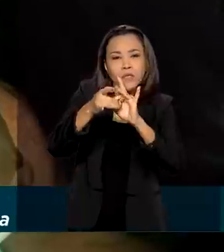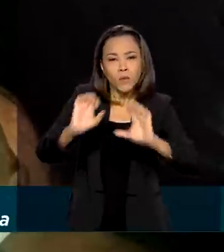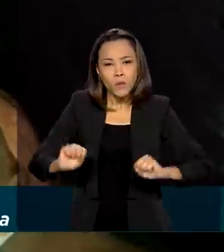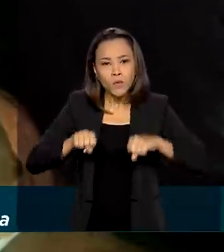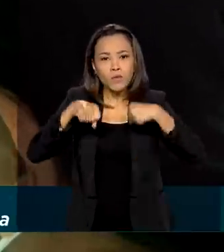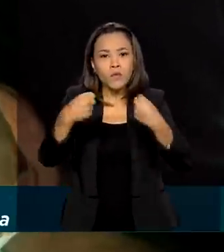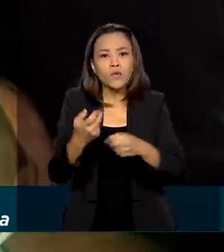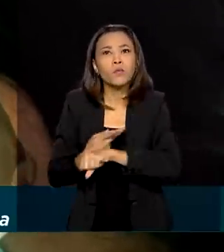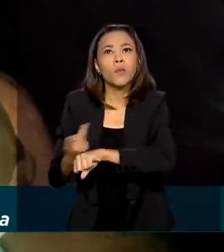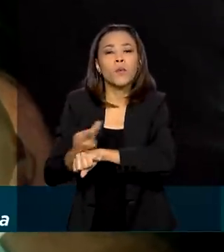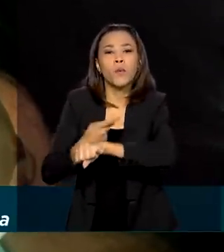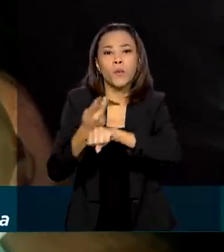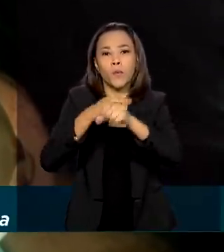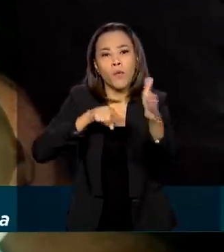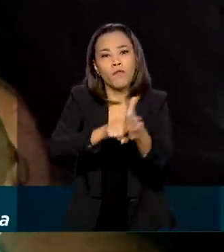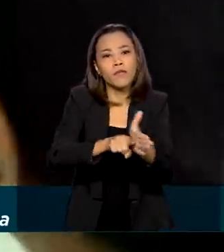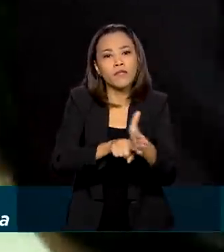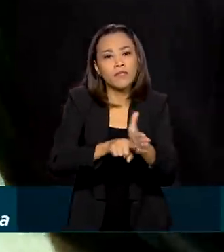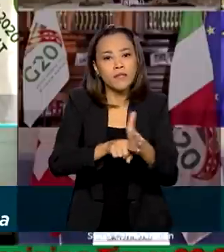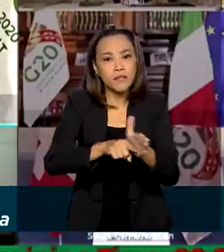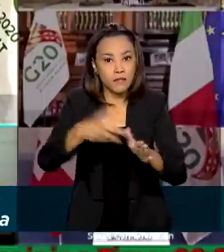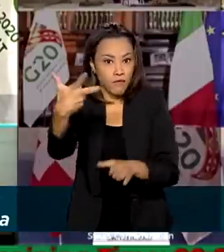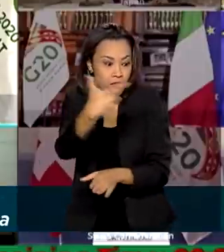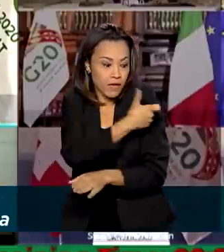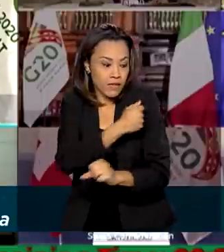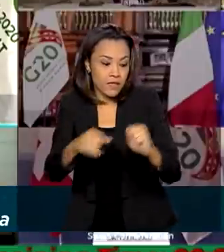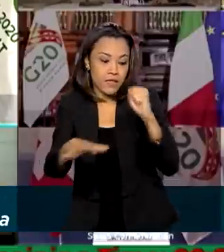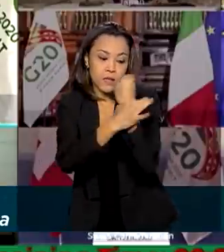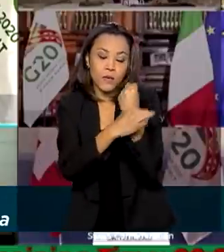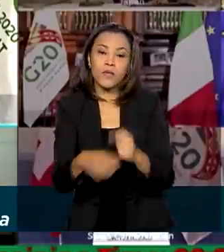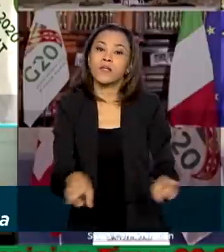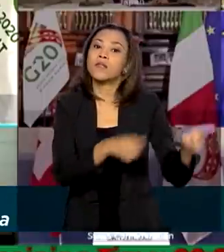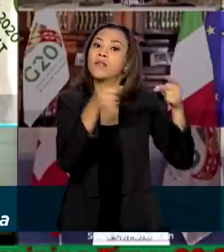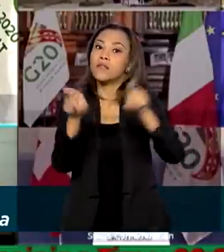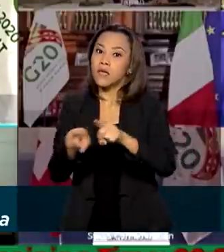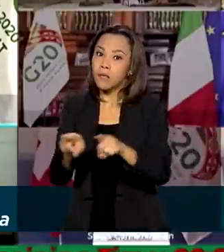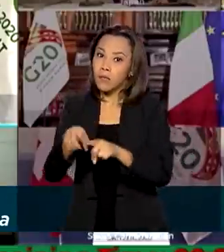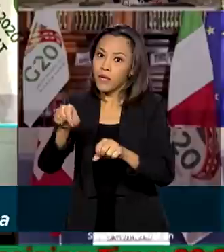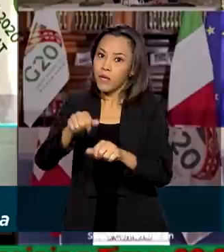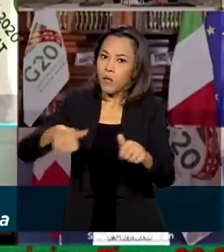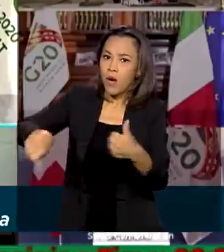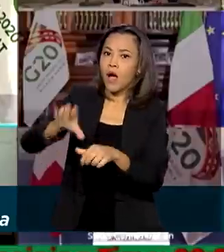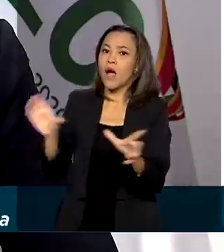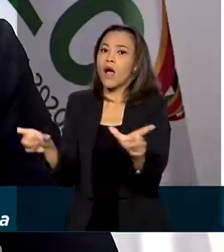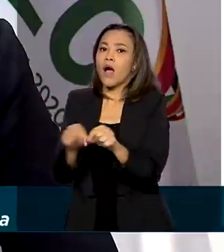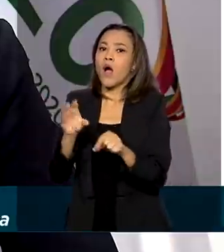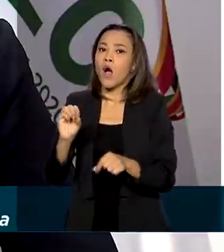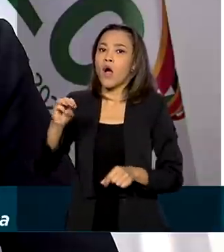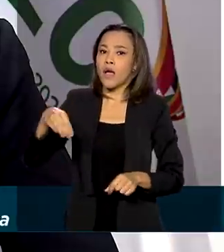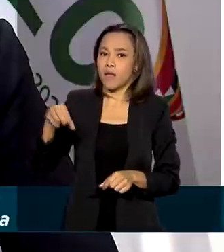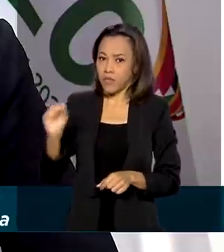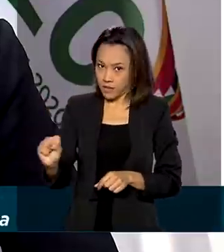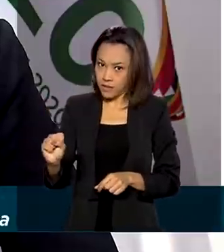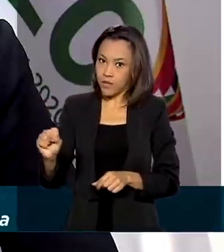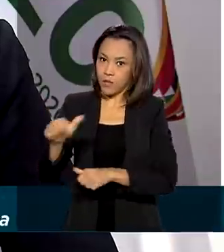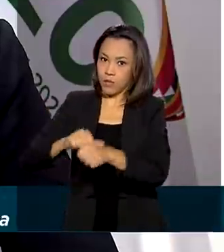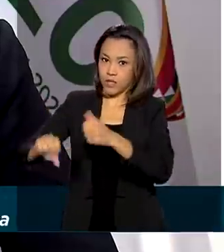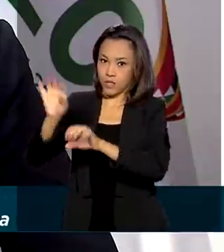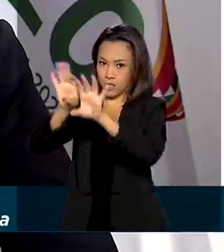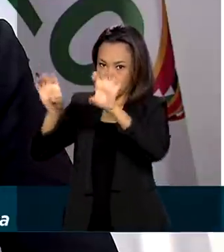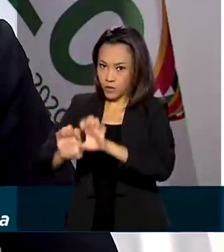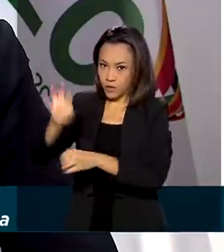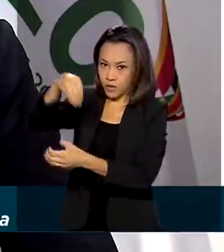de uma vacina segura. Ele defendeu também a reforma da Organização Mundial de Comércio, OMC. O Brasil defende